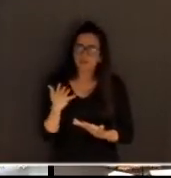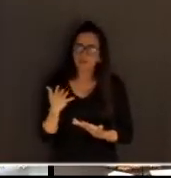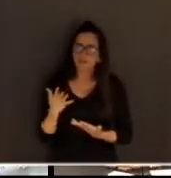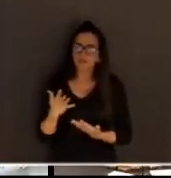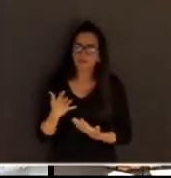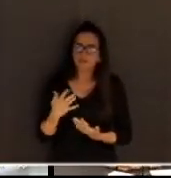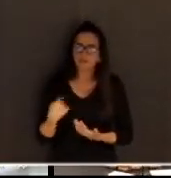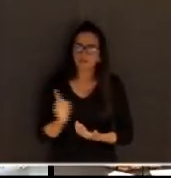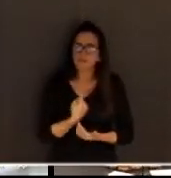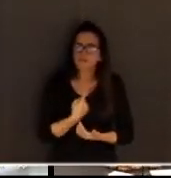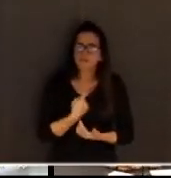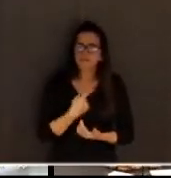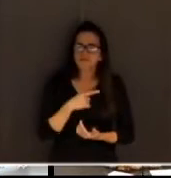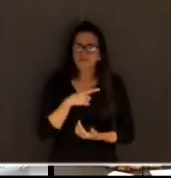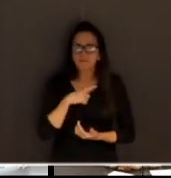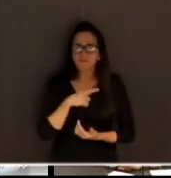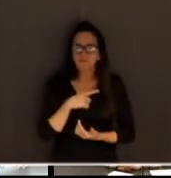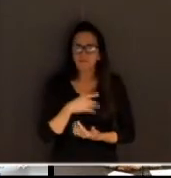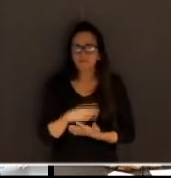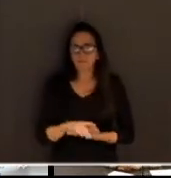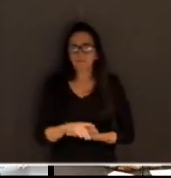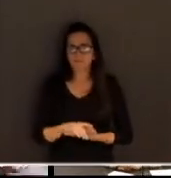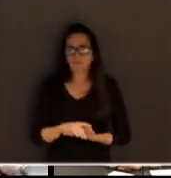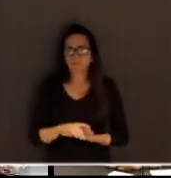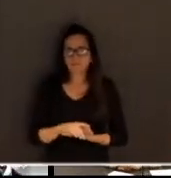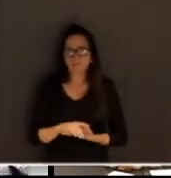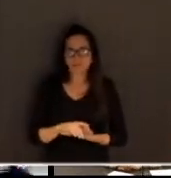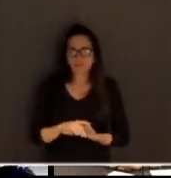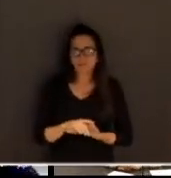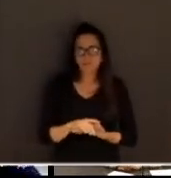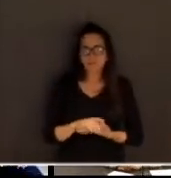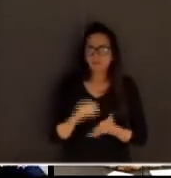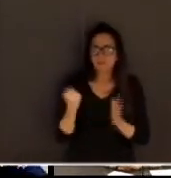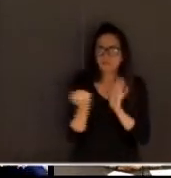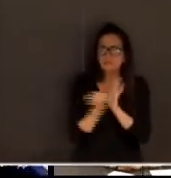em que nós temos com marcas mil,